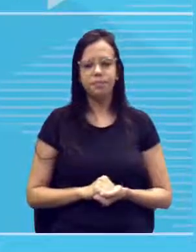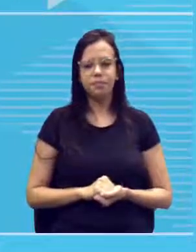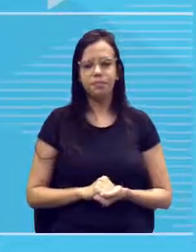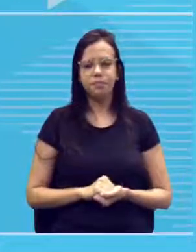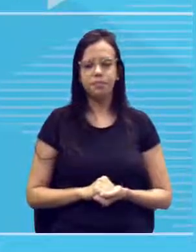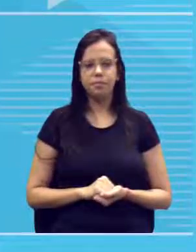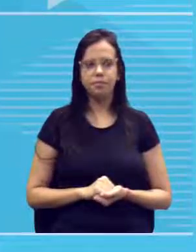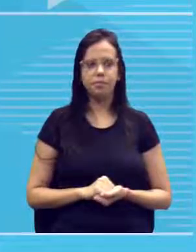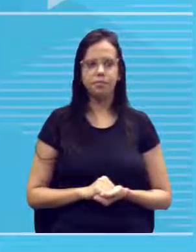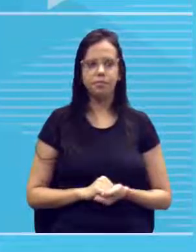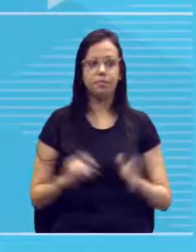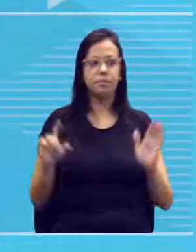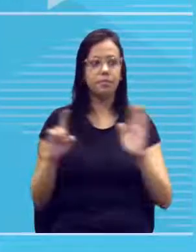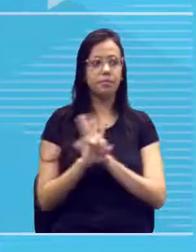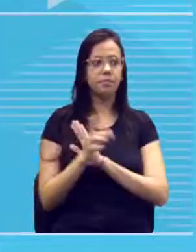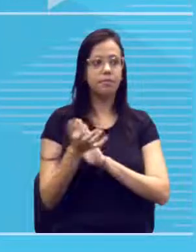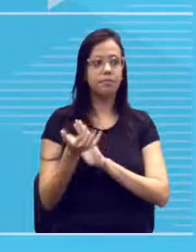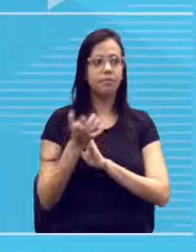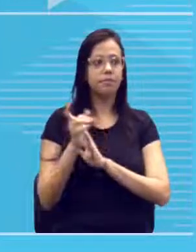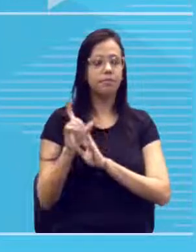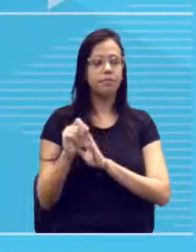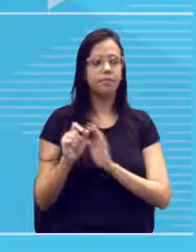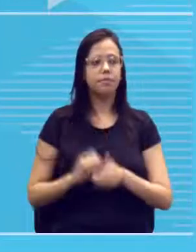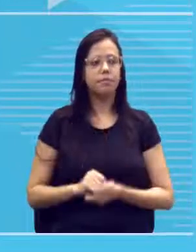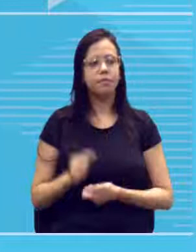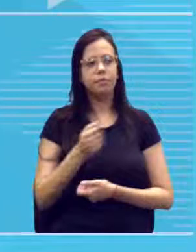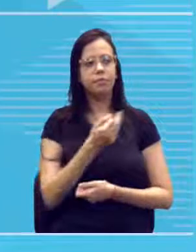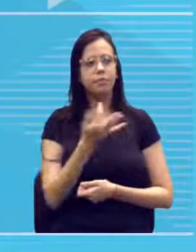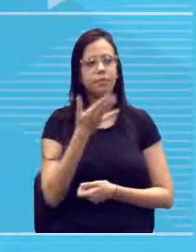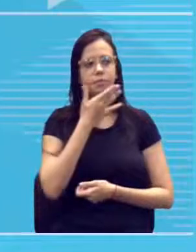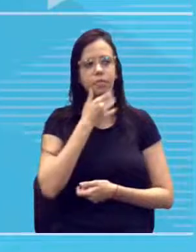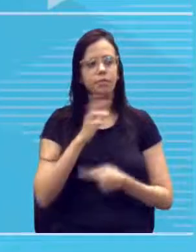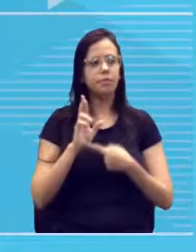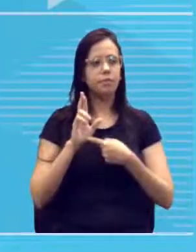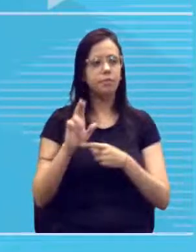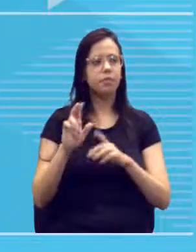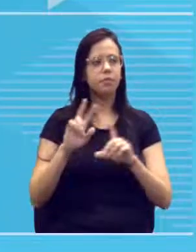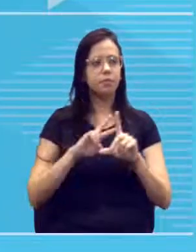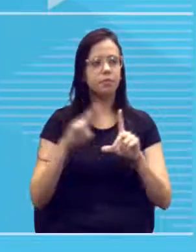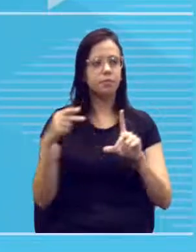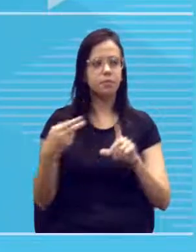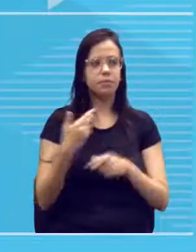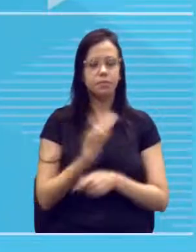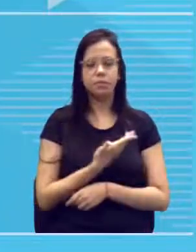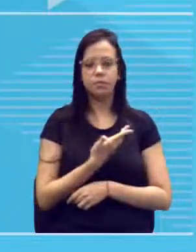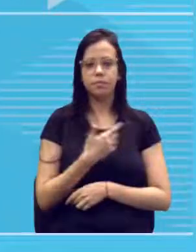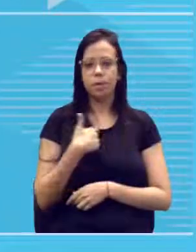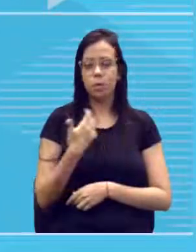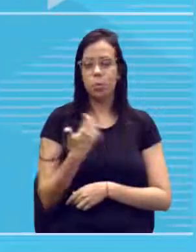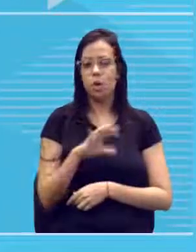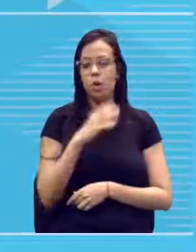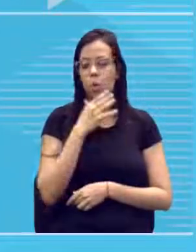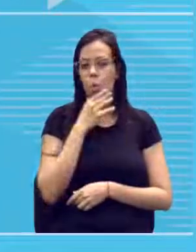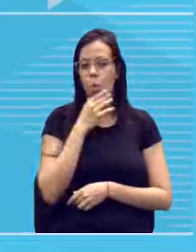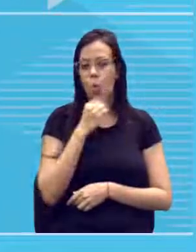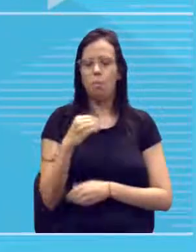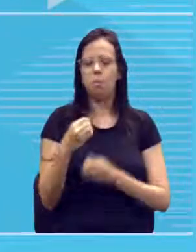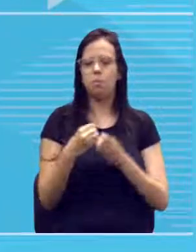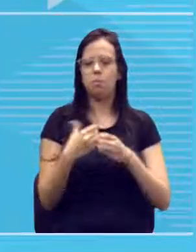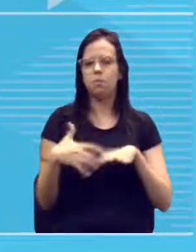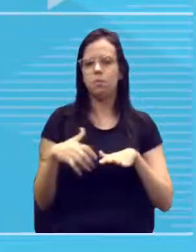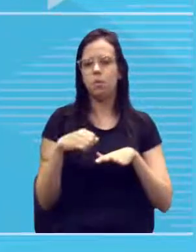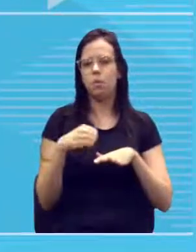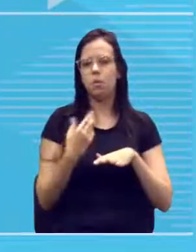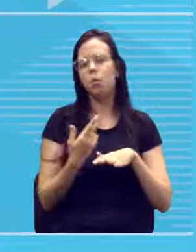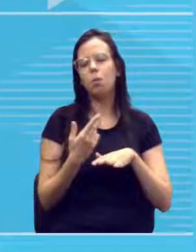Qual a pergunta da questão? Quantos homens são repressados na genealogia? Não quero homem afetado, não quero homem não afetado,